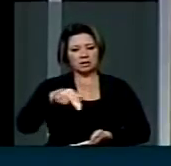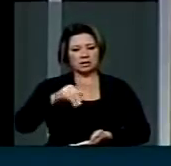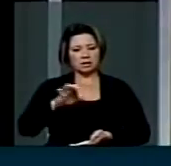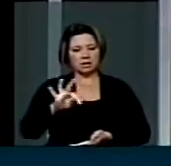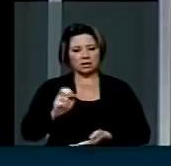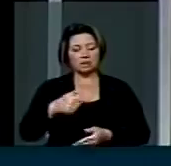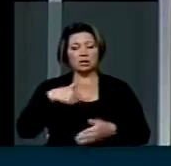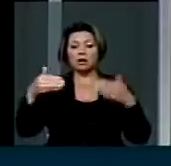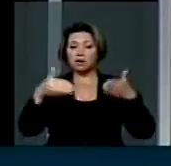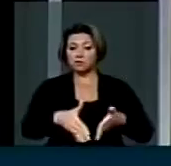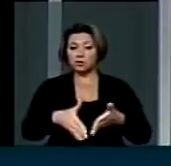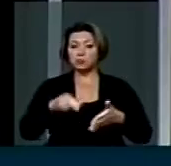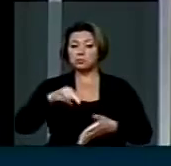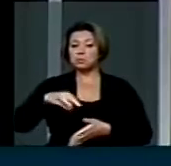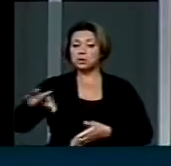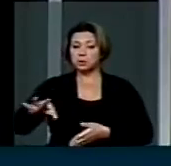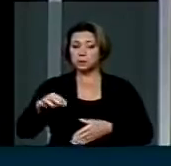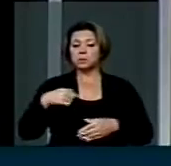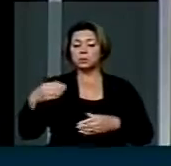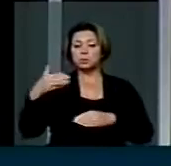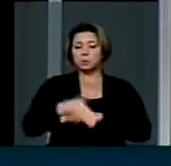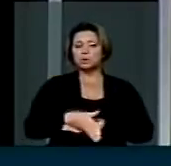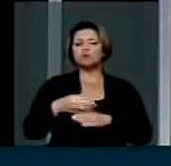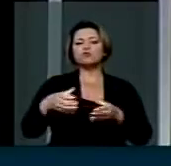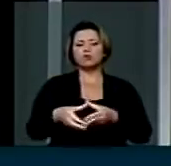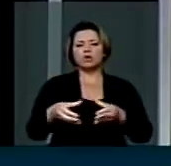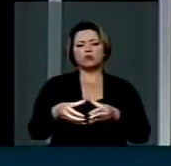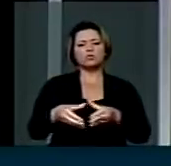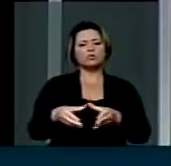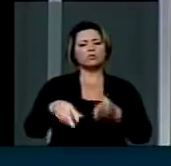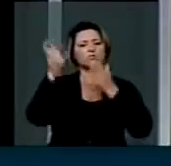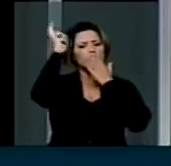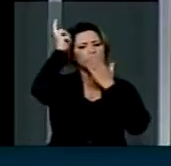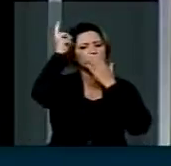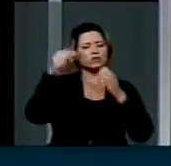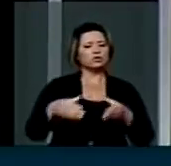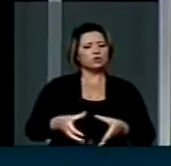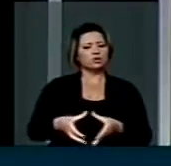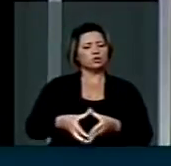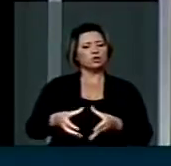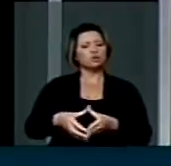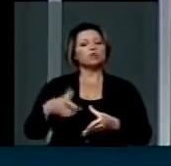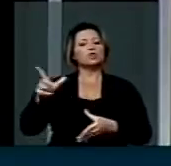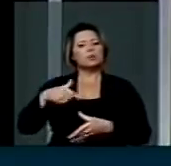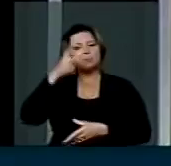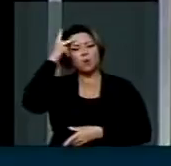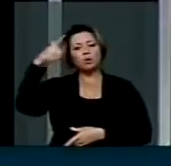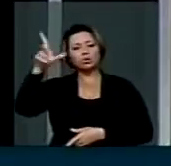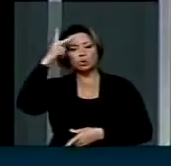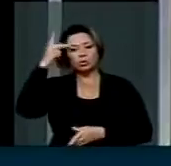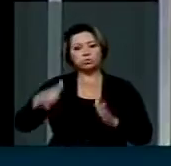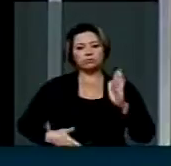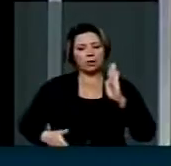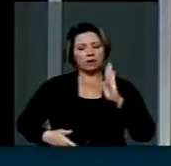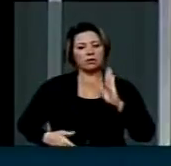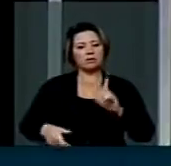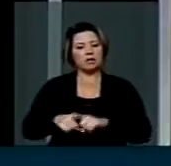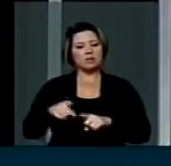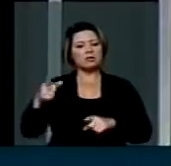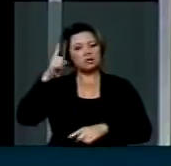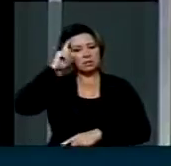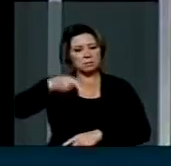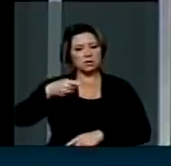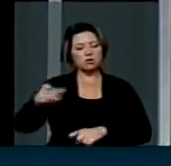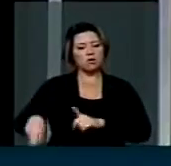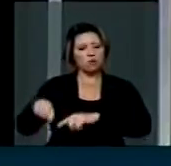Mato Grosso, inclusive numa comunidade ameaçada durante a noite por pistoleiros a serviço de fazendeiros em